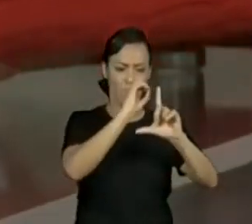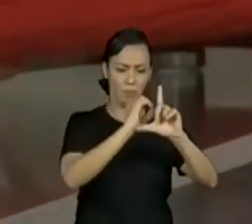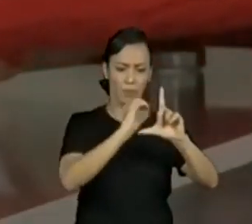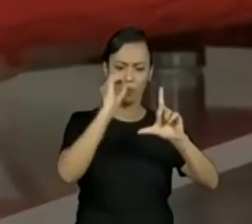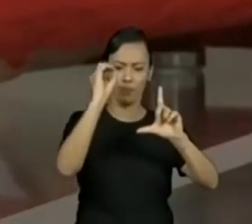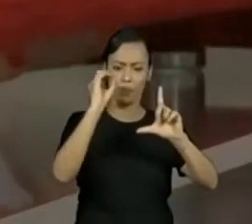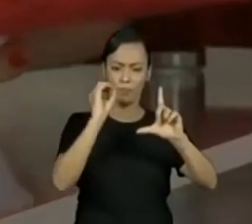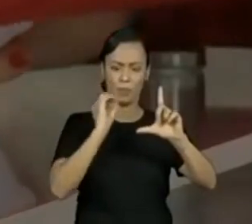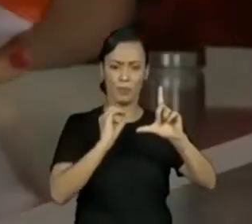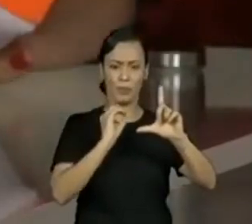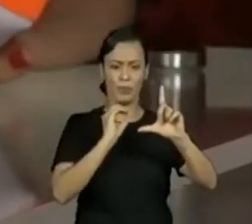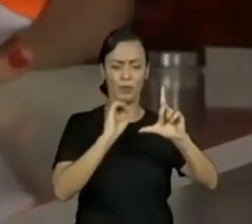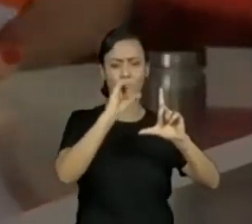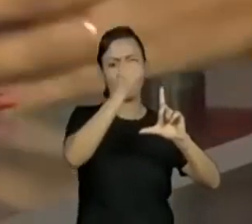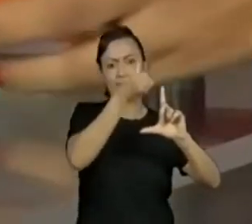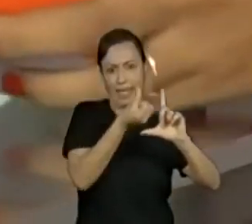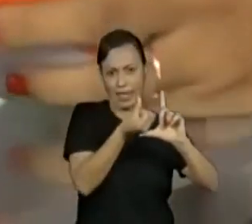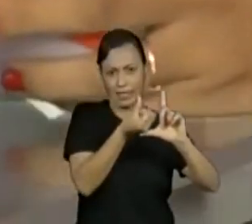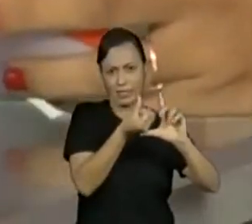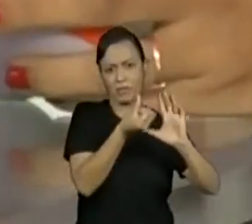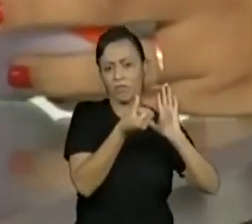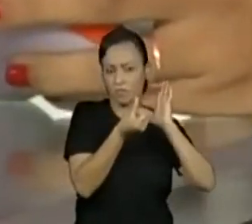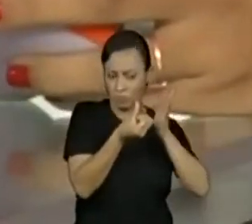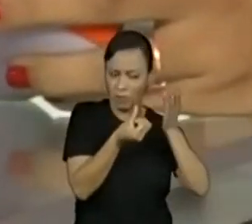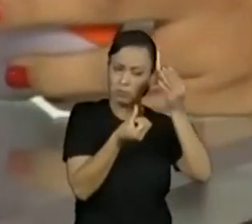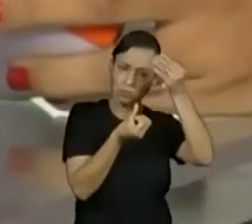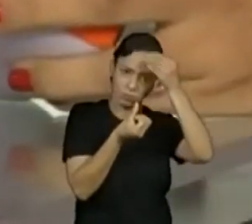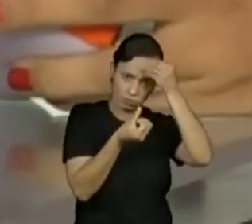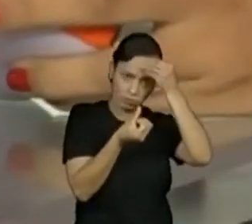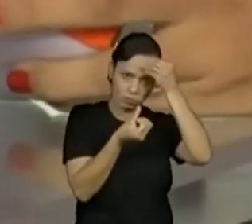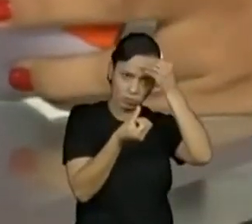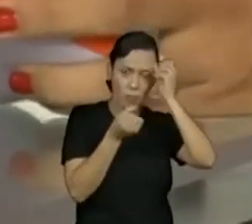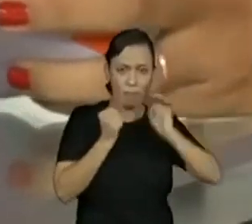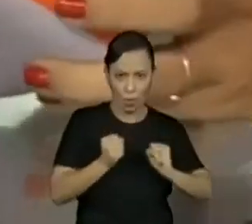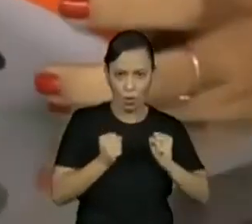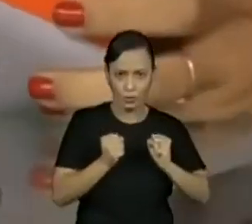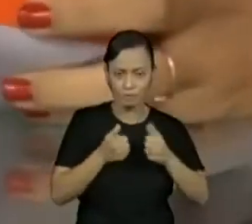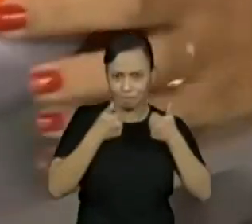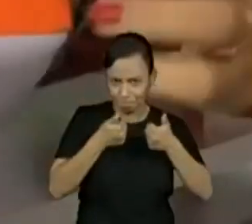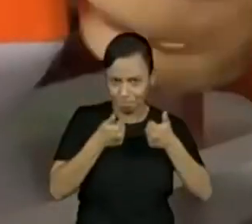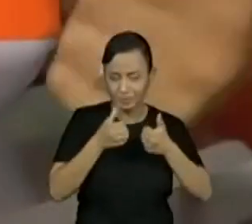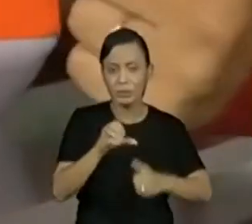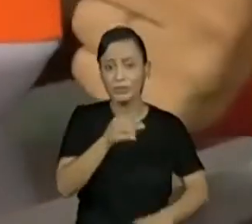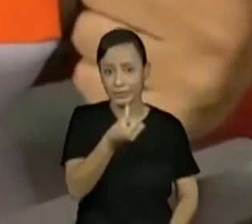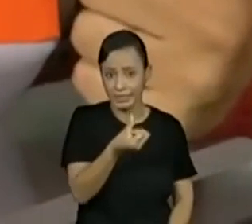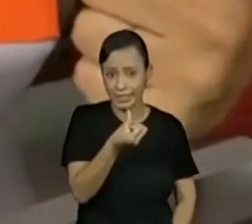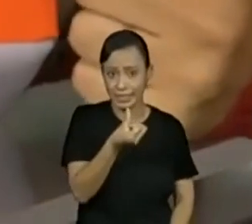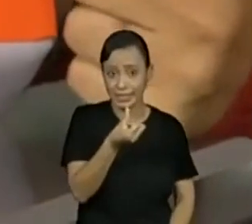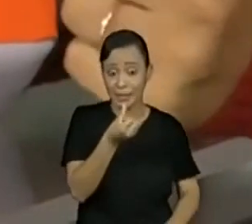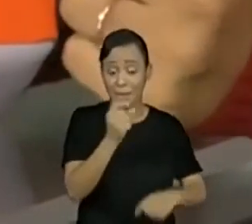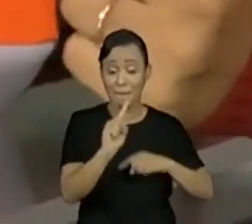o maior número. Perfeito. Quem não consegue pôr na cabeça, visualiza aqui no dado. Seis. E vamos contar mais dois.